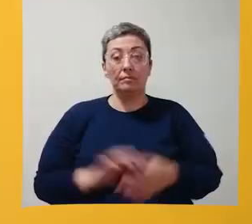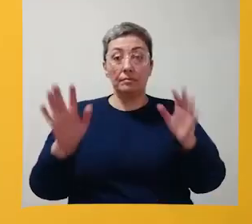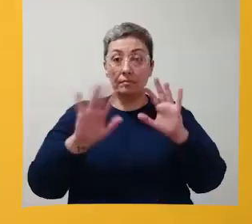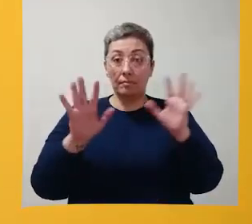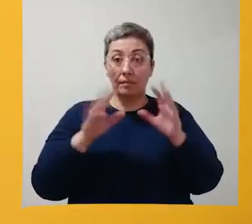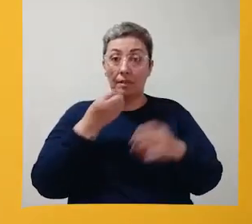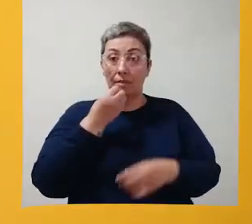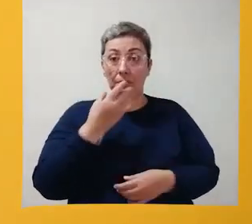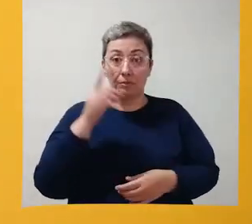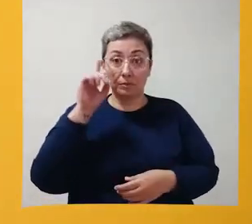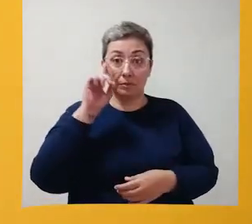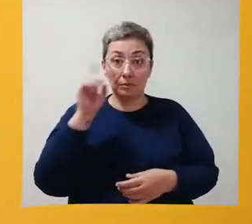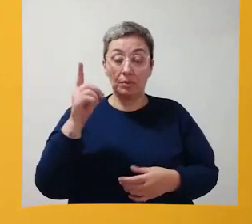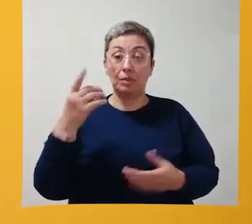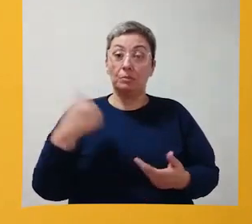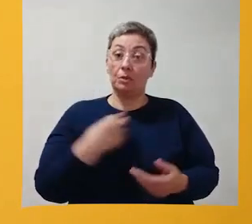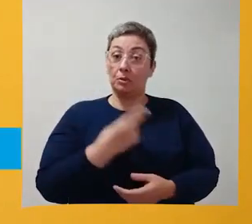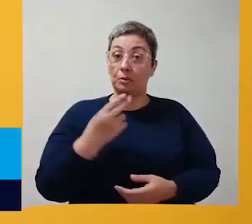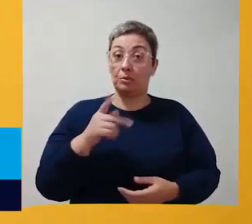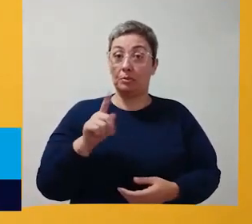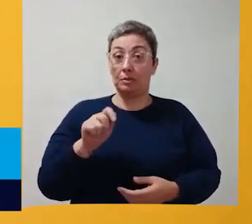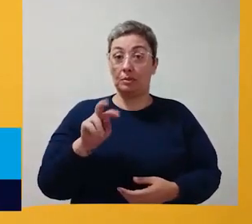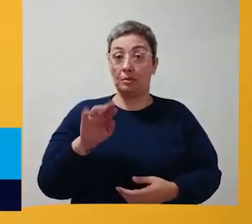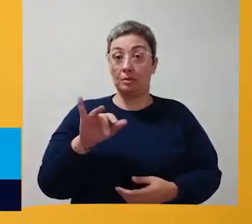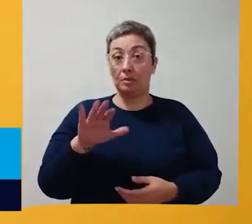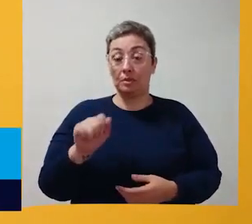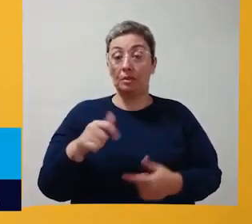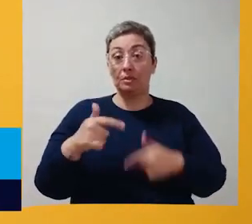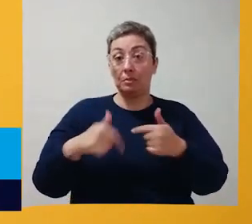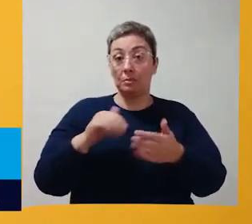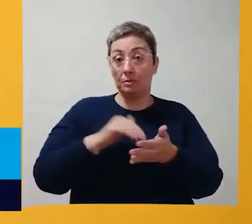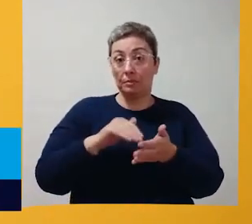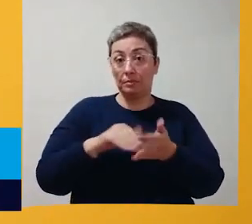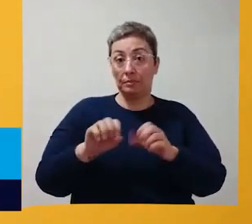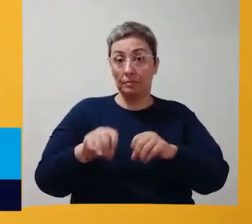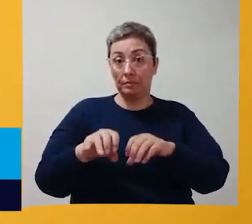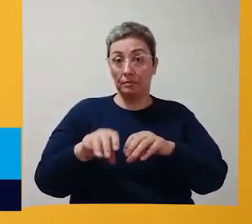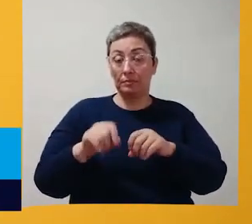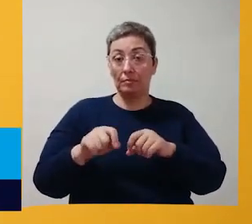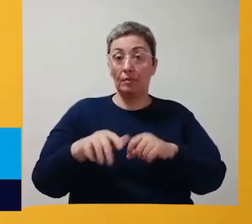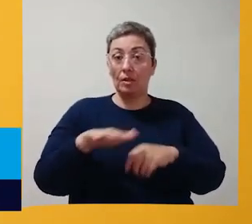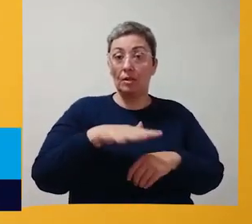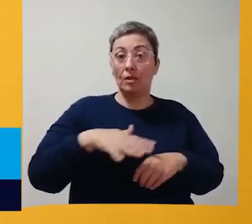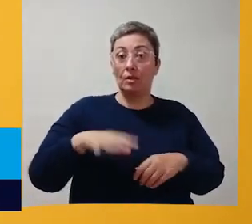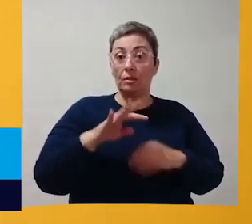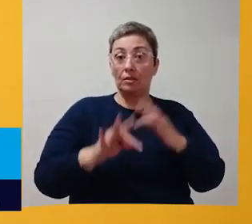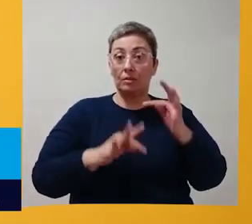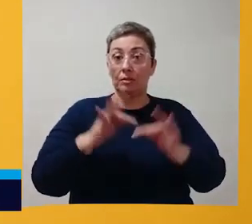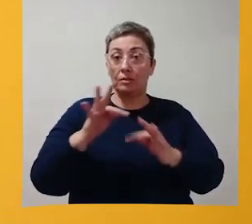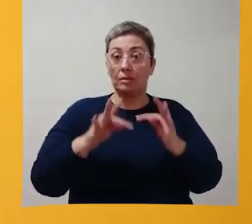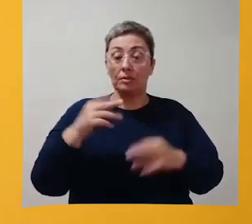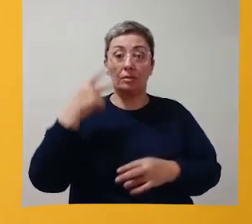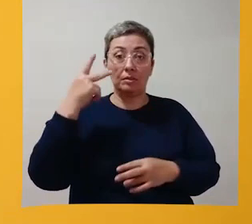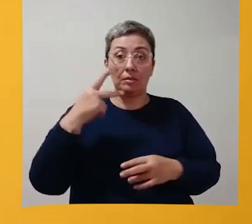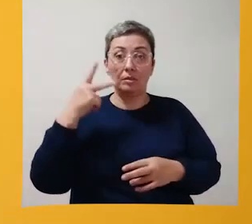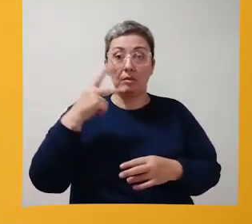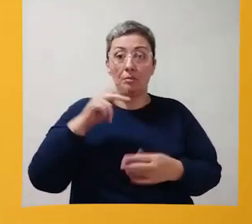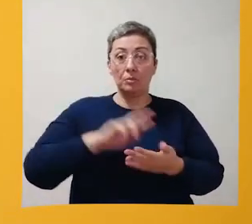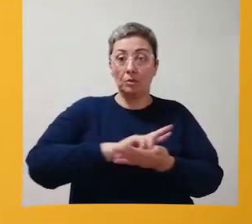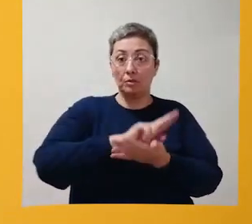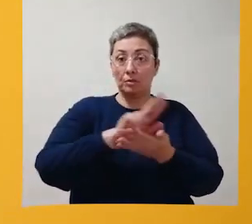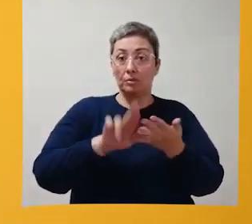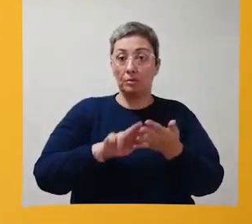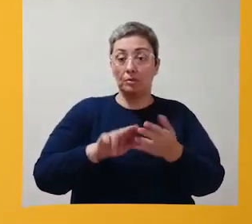Olá, bom dia! Eu me chamo Patrícia, eu trabalho na Secretaria de Educação na Divisão Técnica de Políticas para a